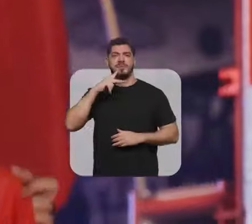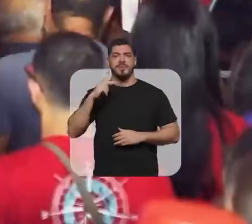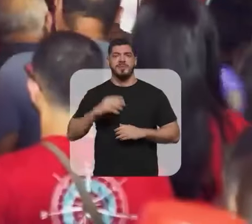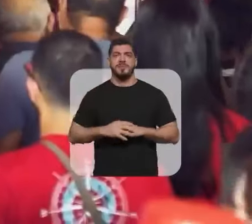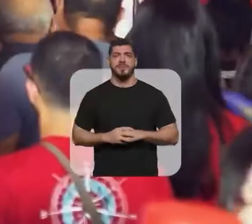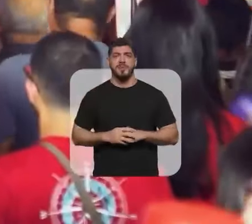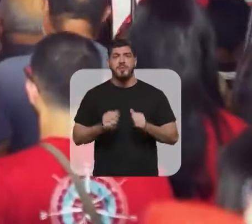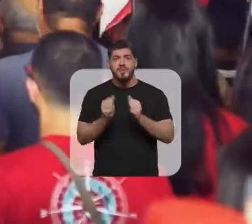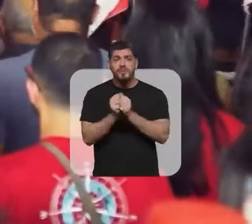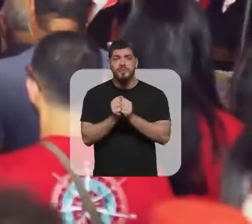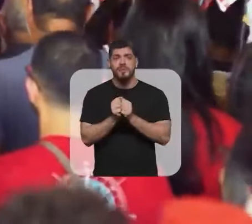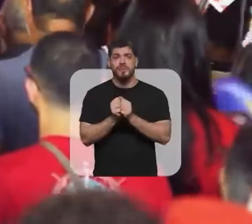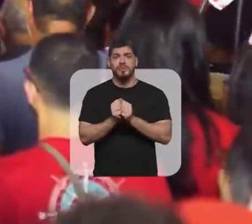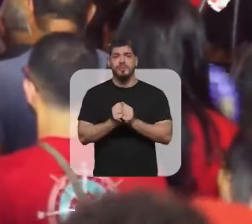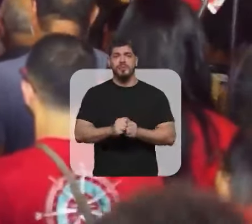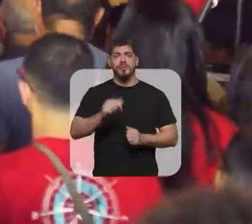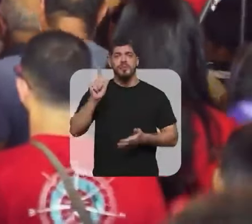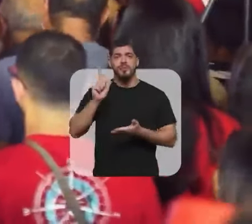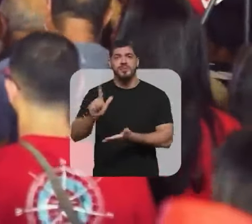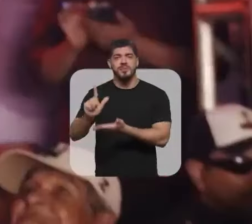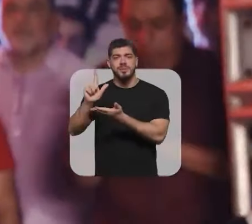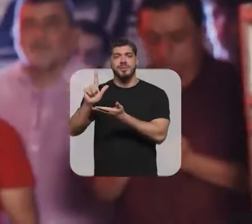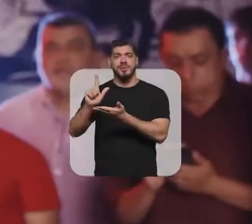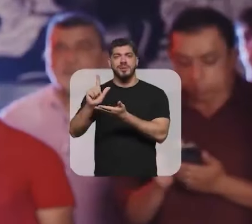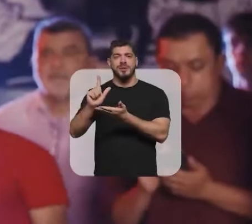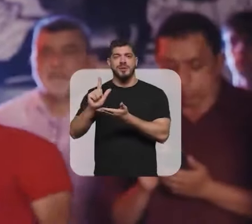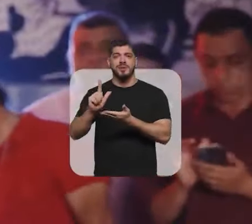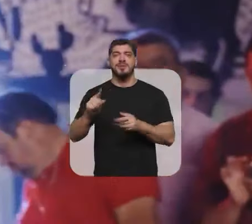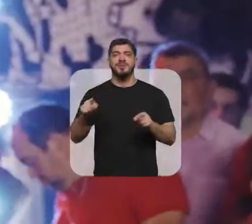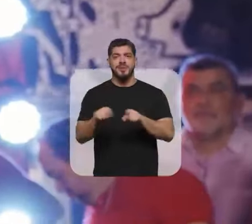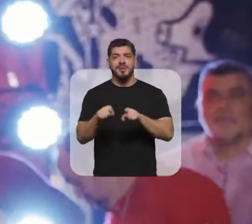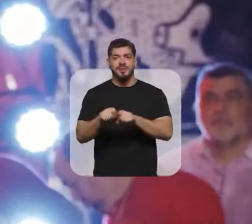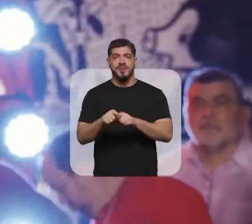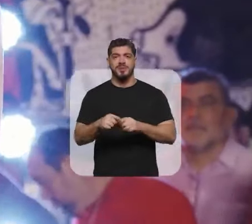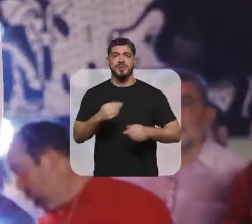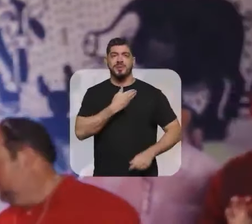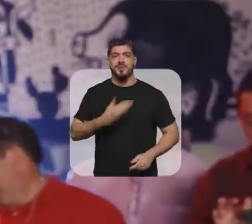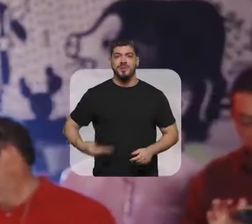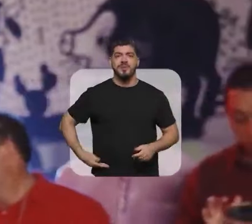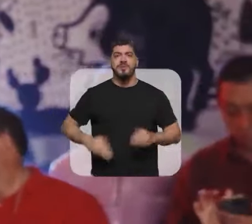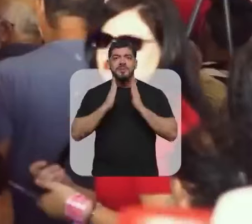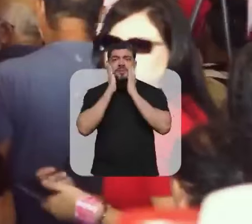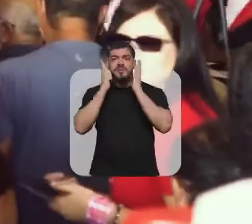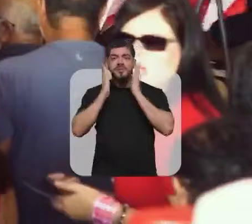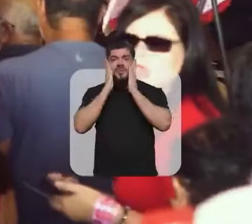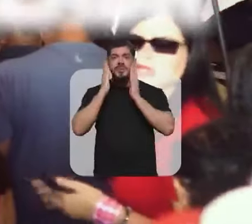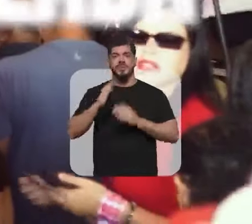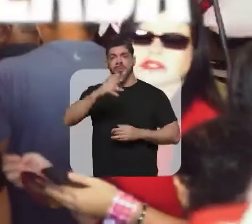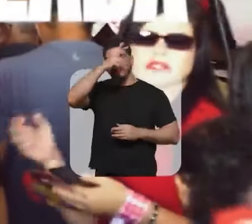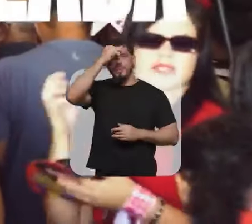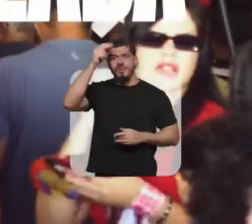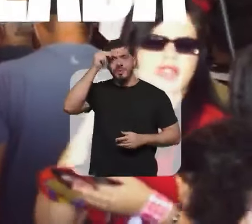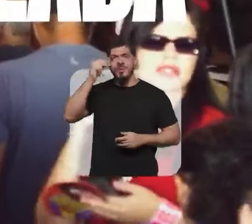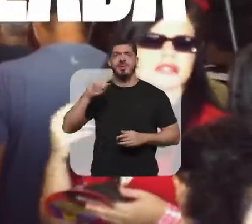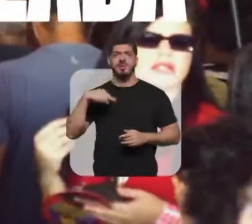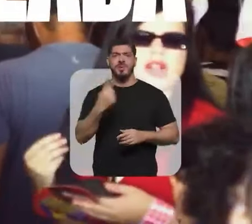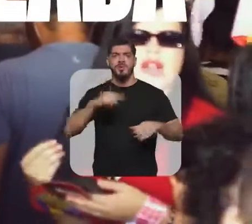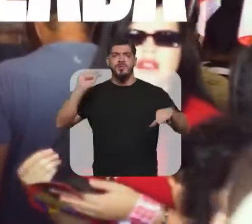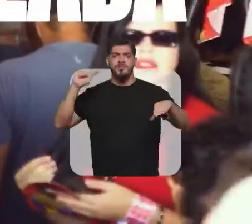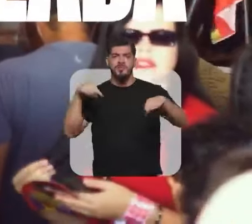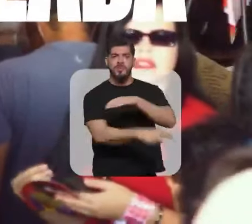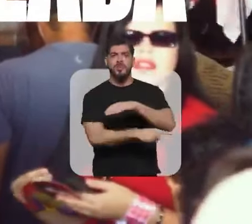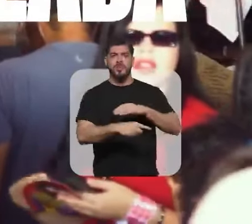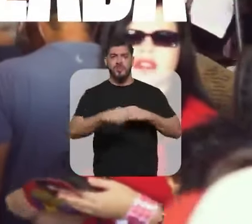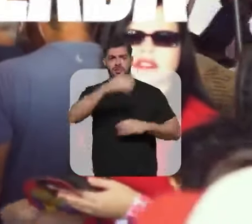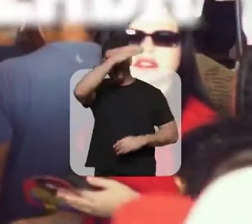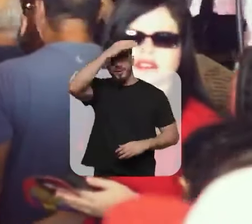Pessoa Todos juntos, o governo do Luciano e o nosso governo aqui na prefeitura A gente está negulhado nesse